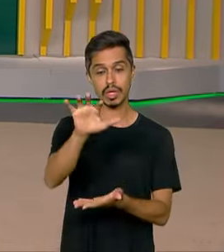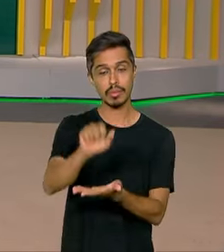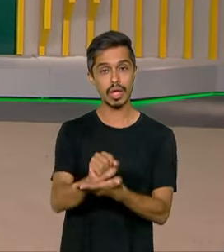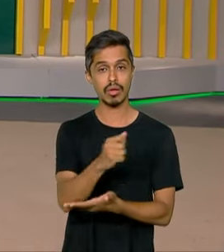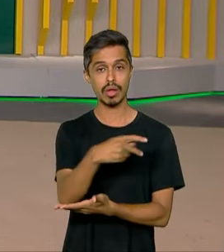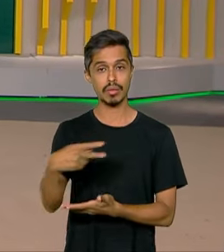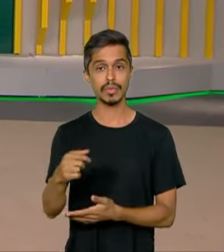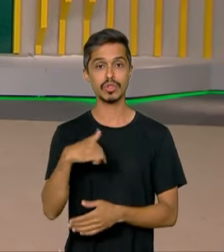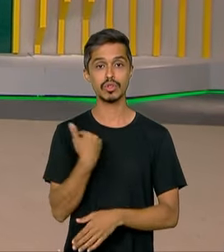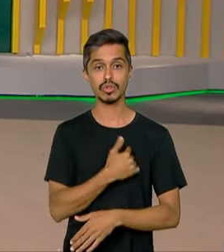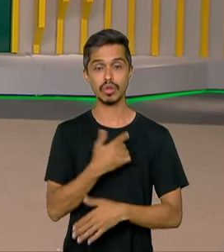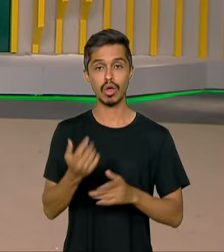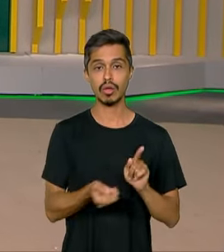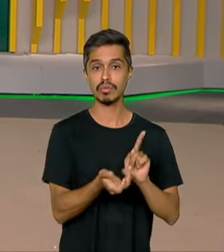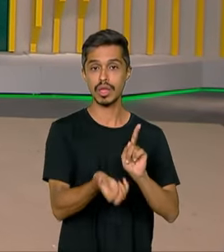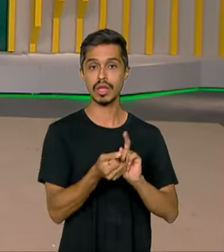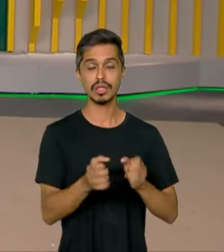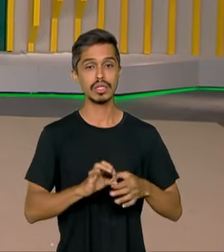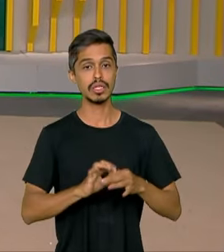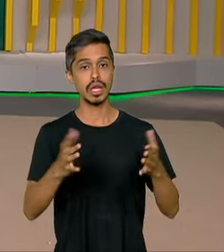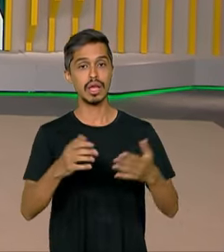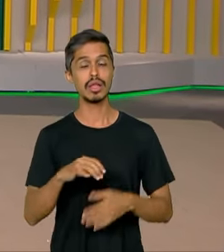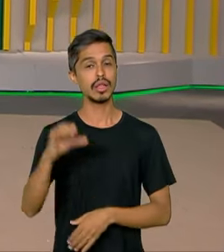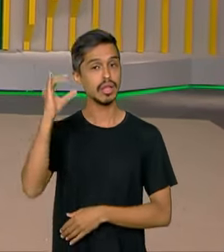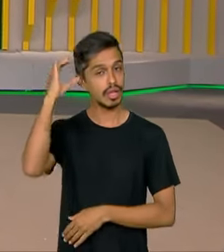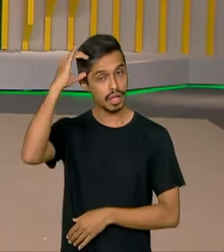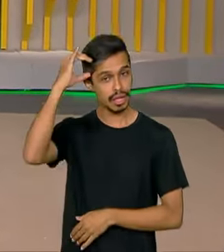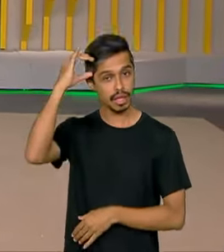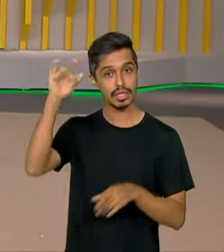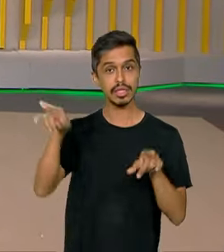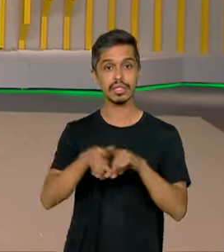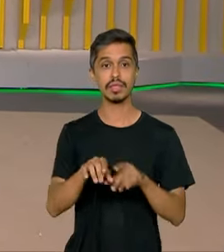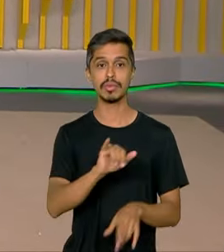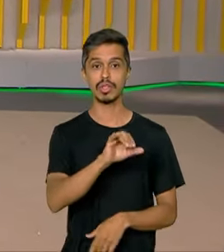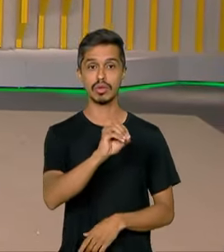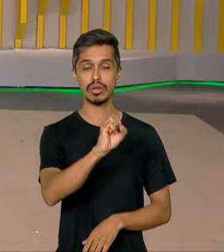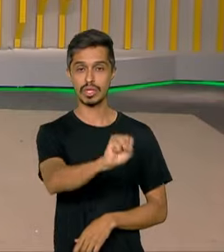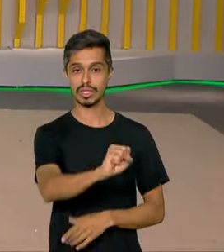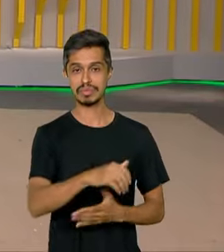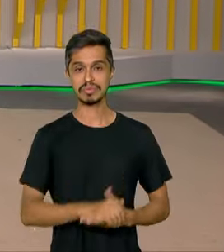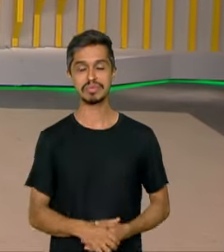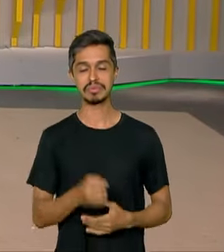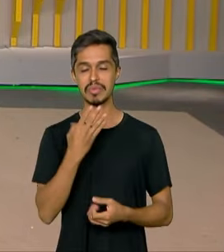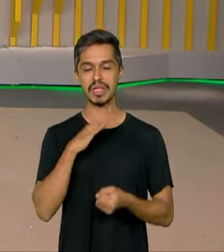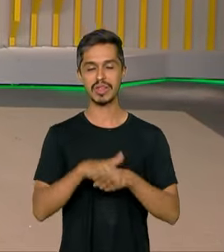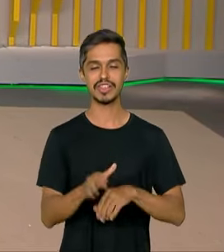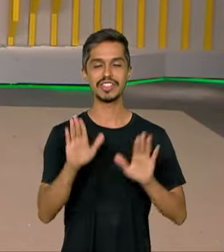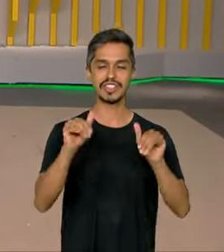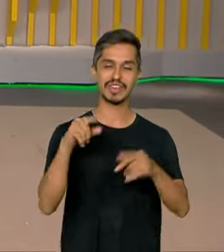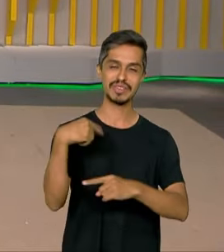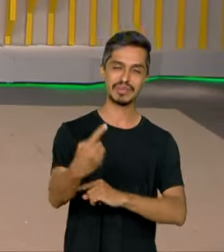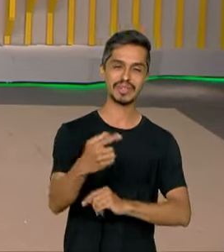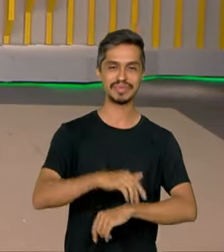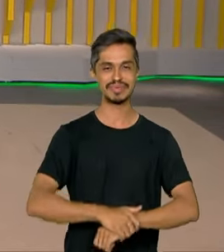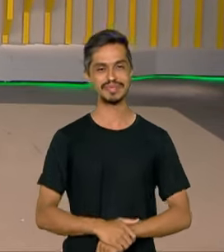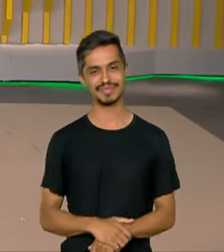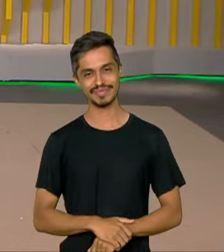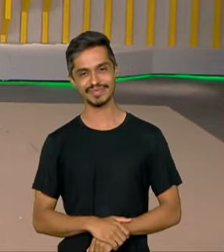aplicativo do Canal GOV, disponível nas versões Android e iOS. Uma ótima noite e até a próxima. Tchau!